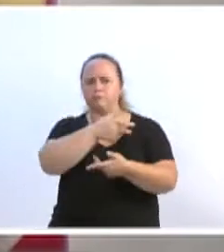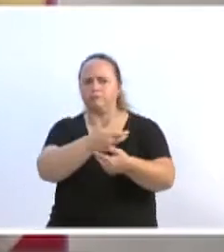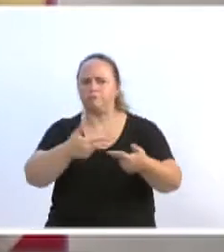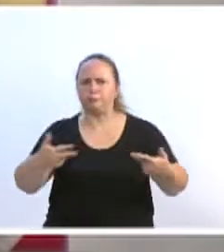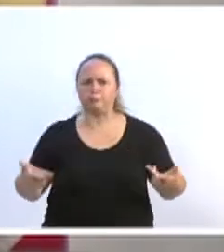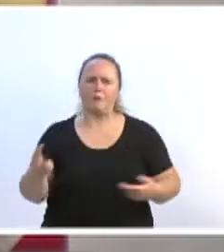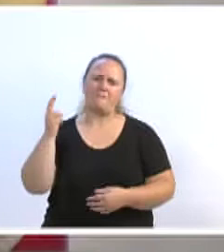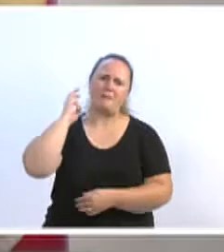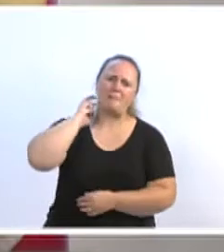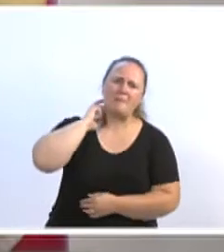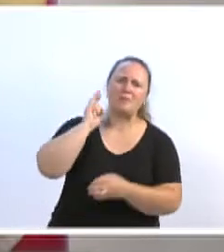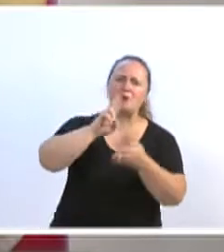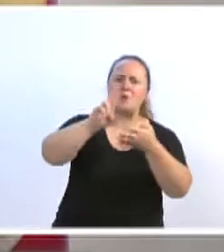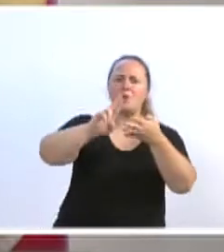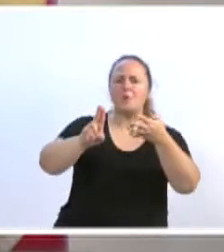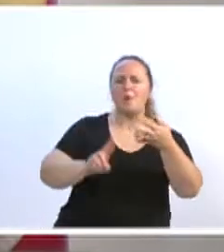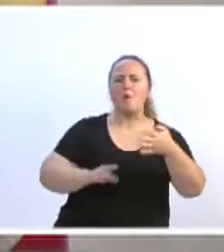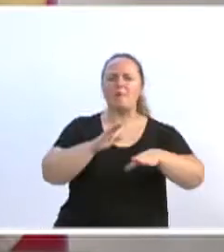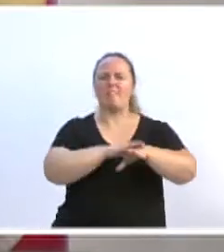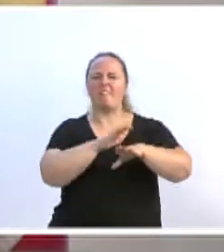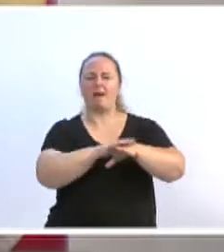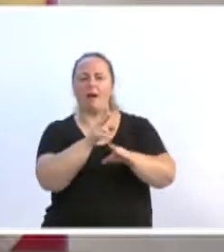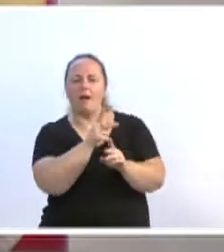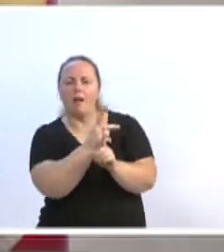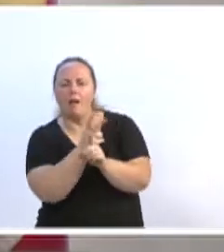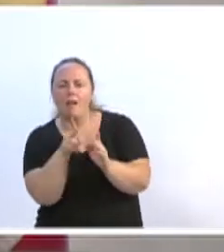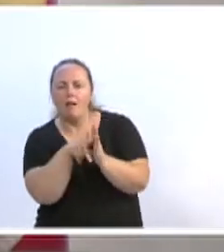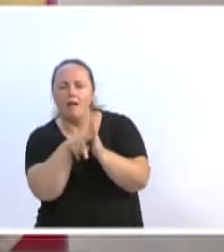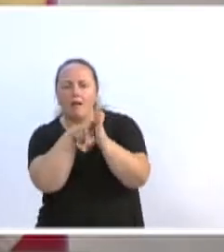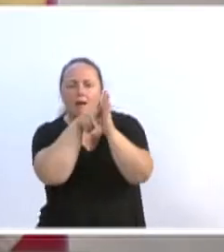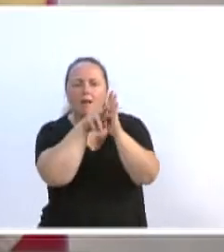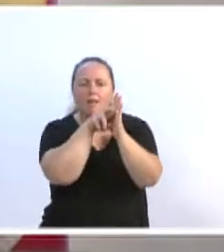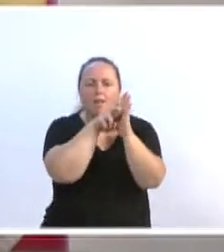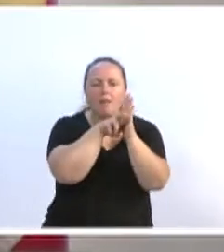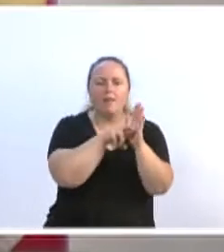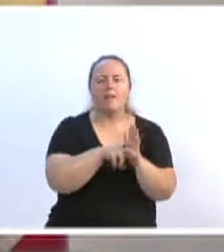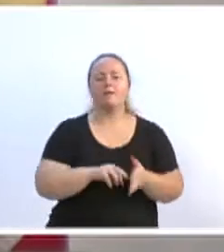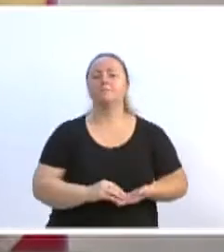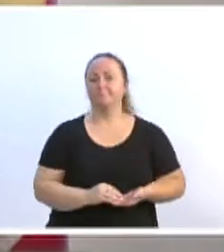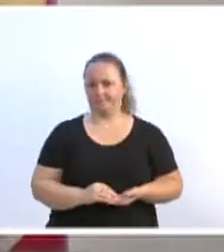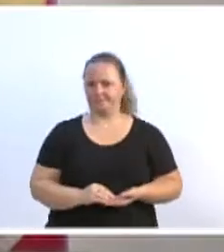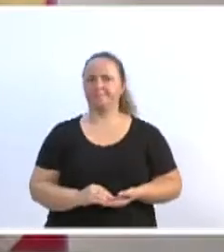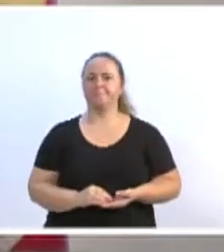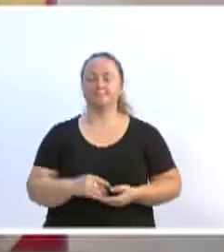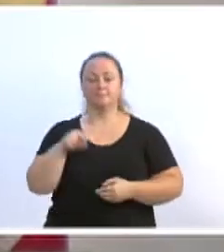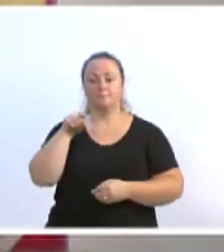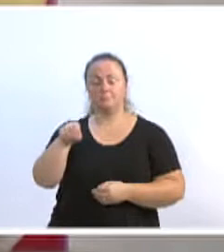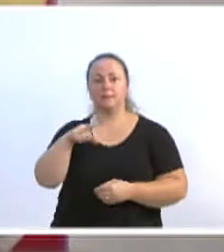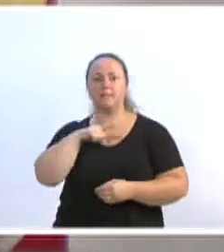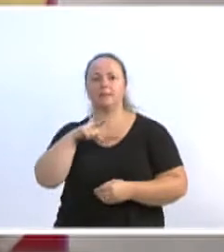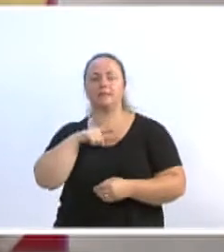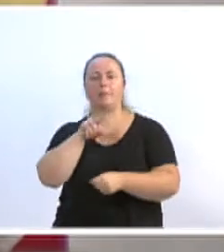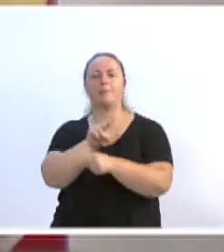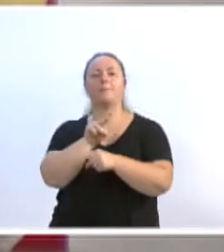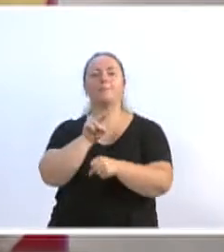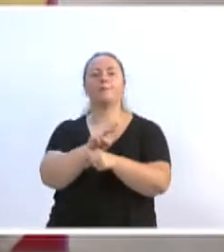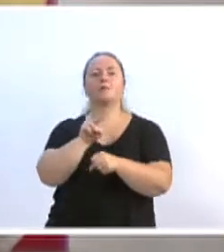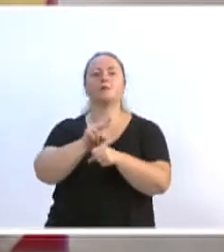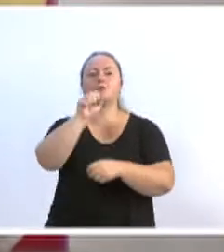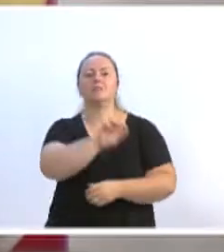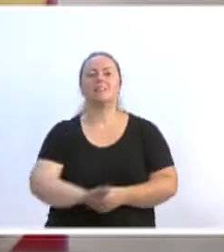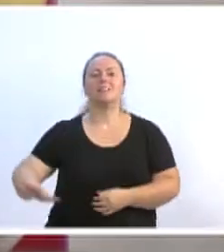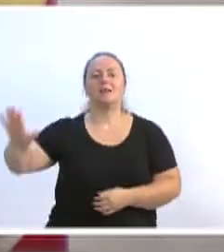Operação Guerrilha do Araguaia. É idealizador do programa Proteger, Programa Nacional de